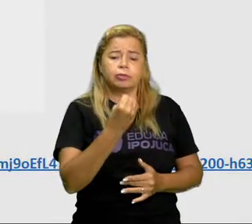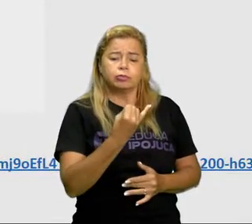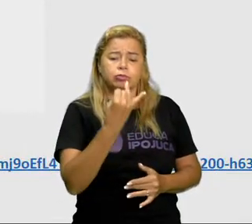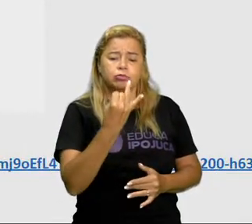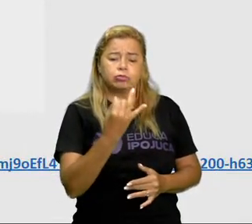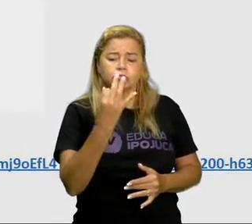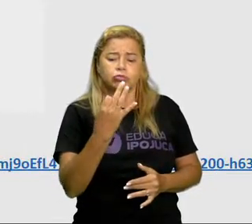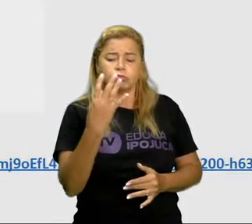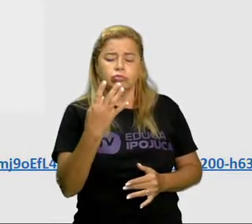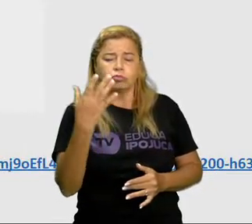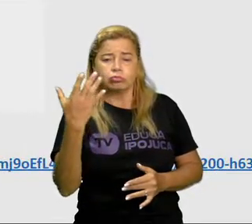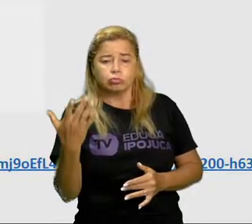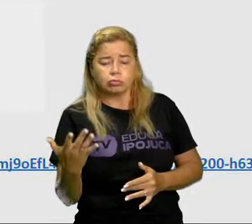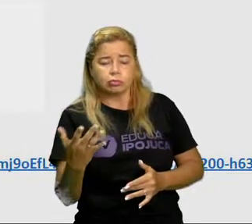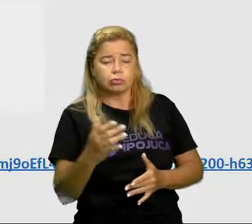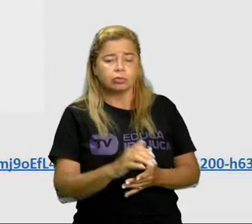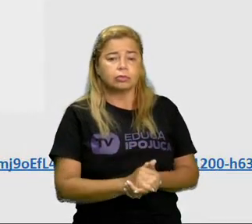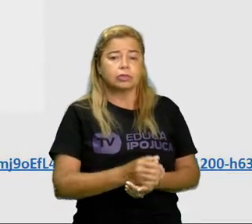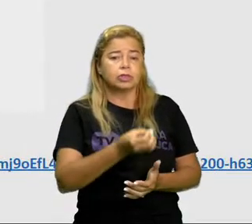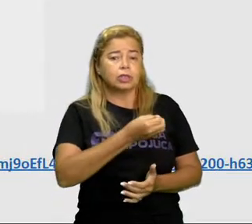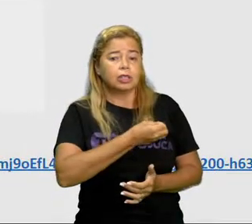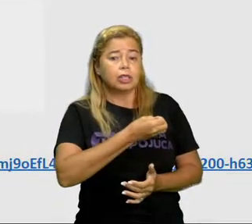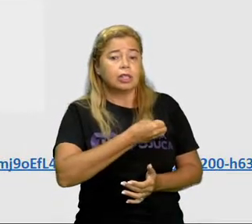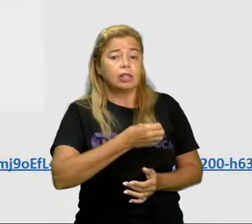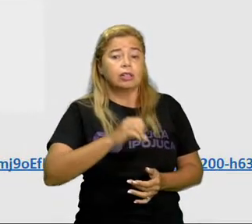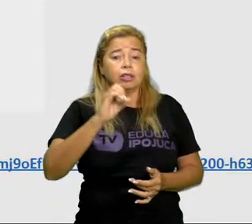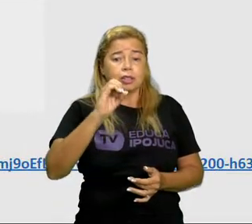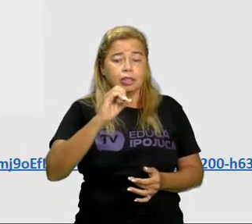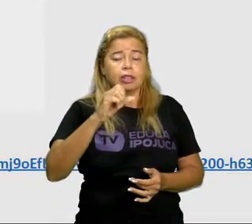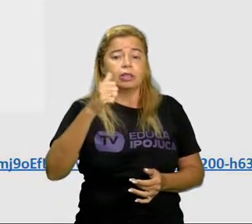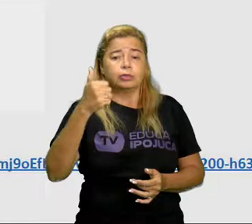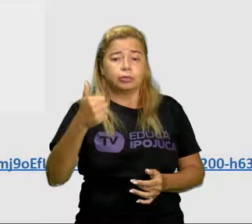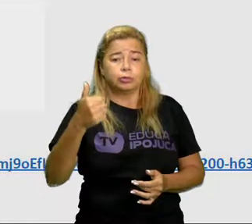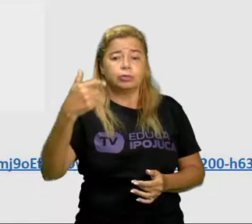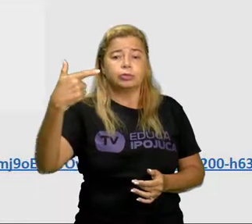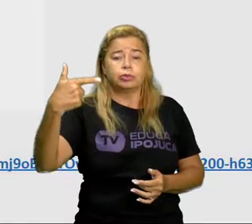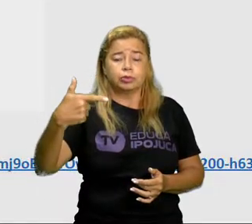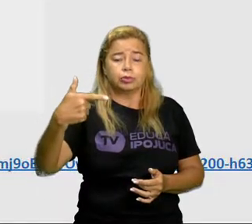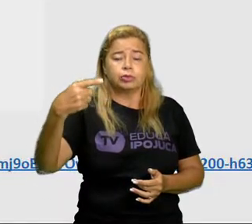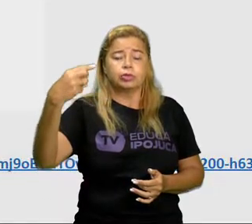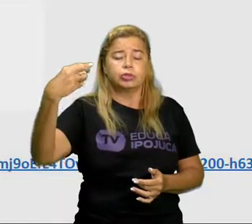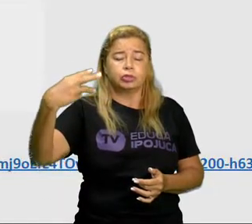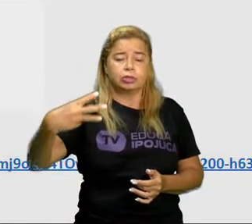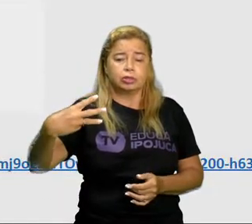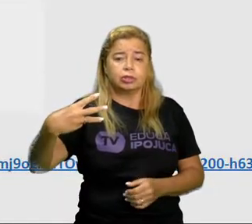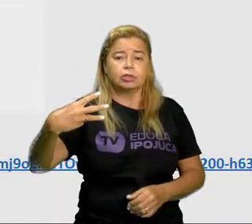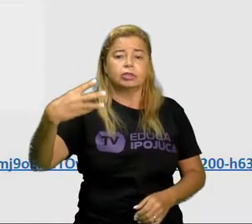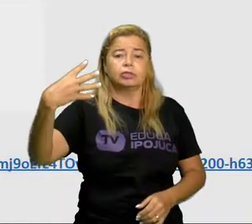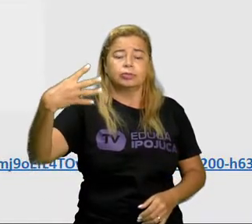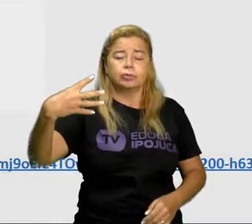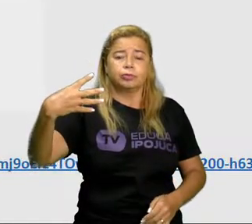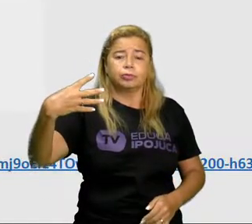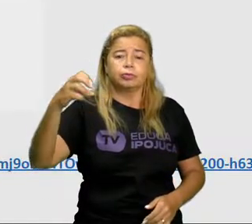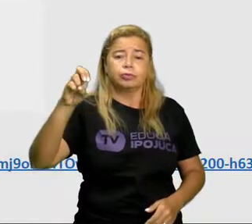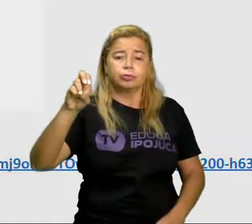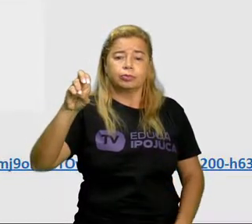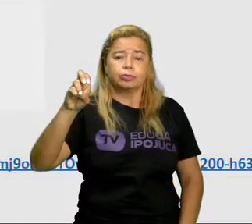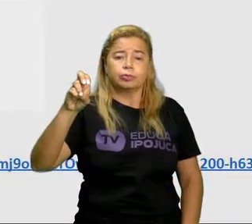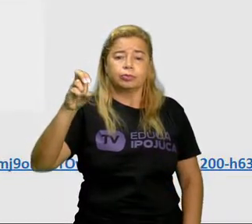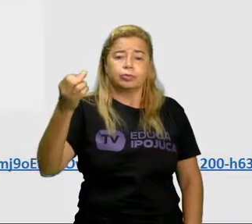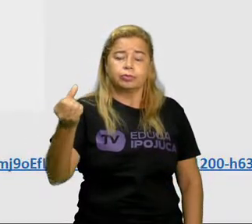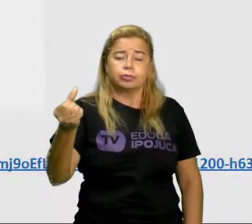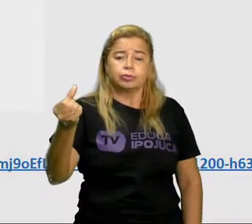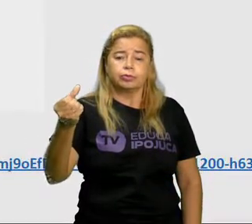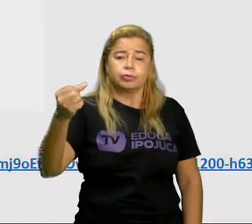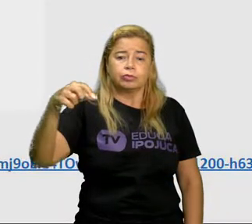até o 9. Zero, um, dois, três, quatro, cinco,